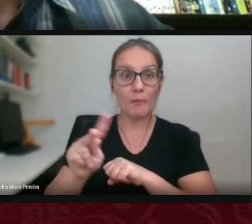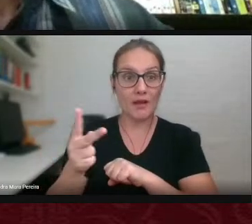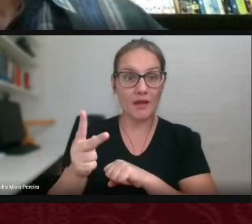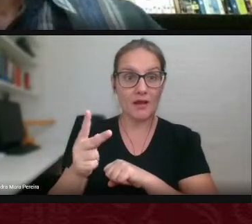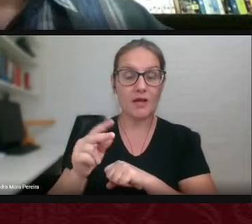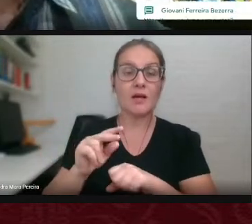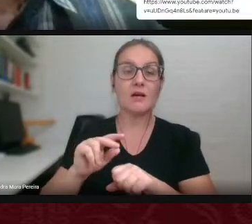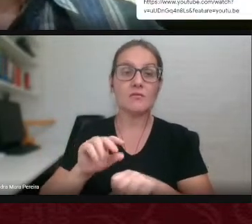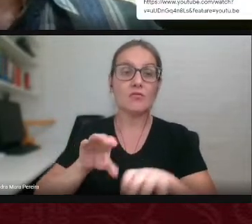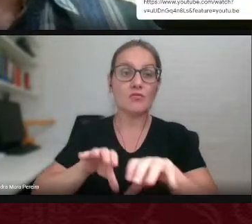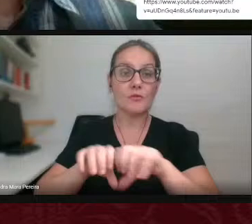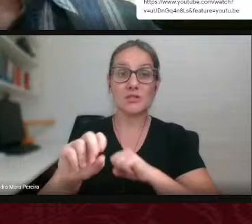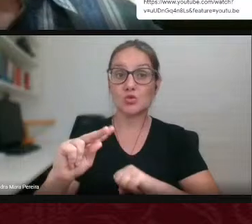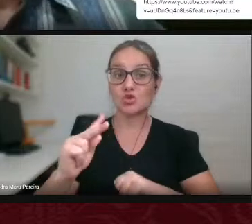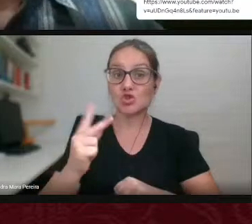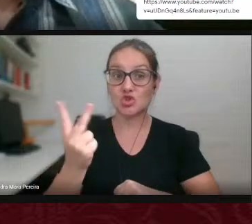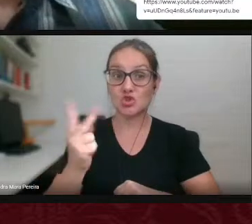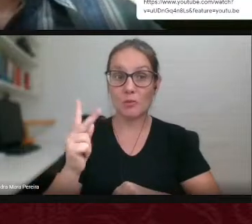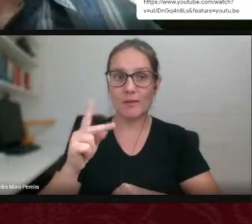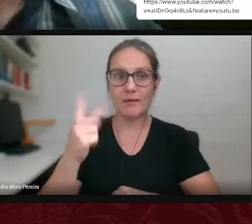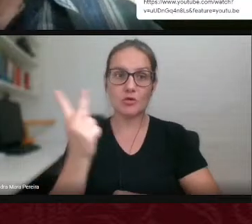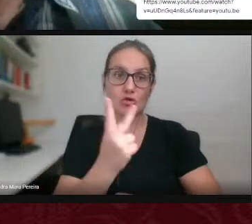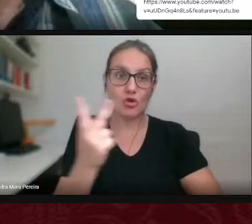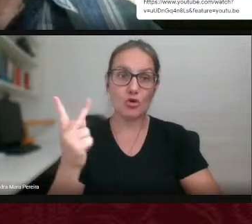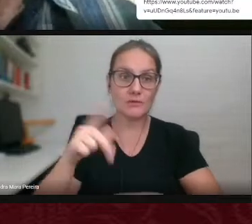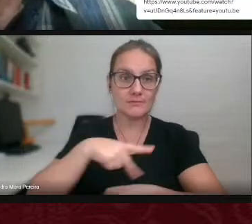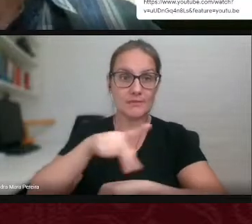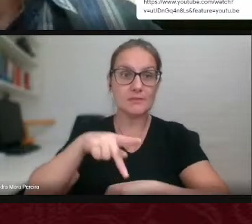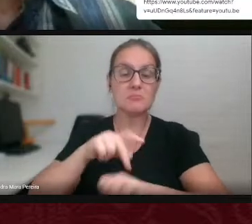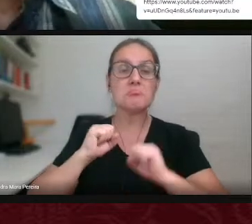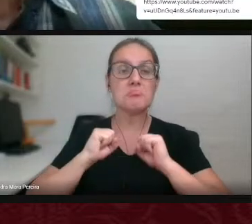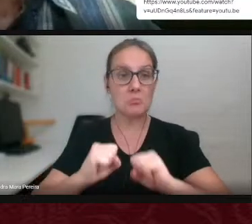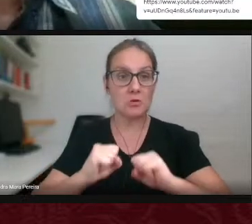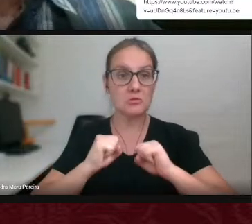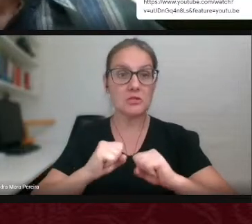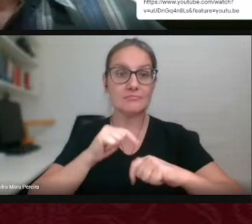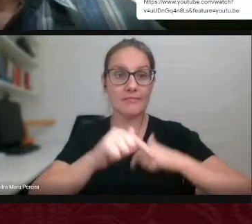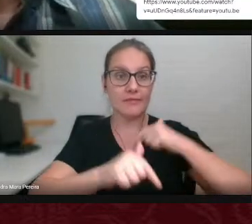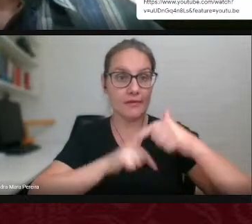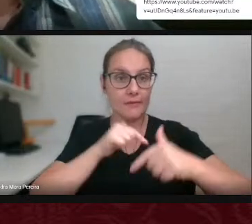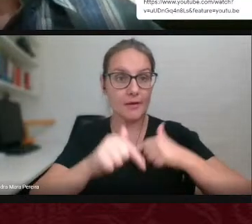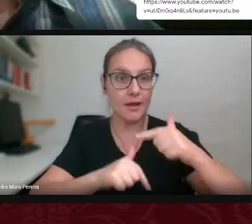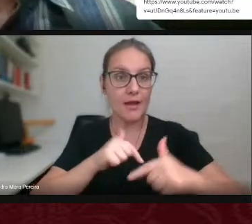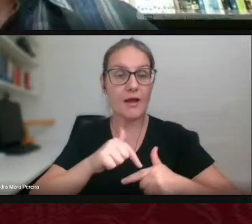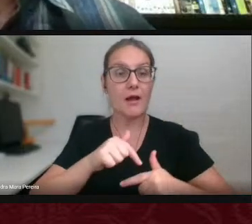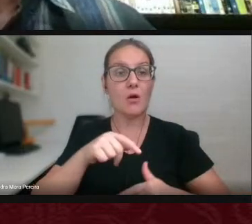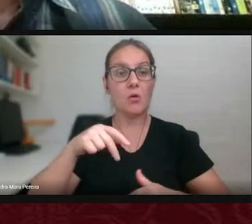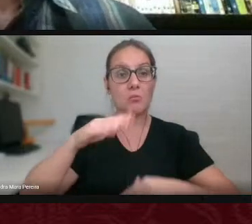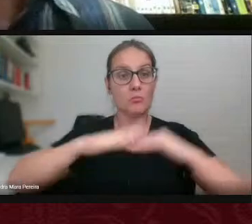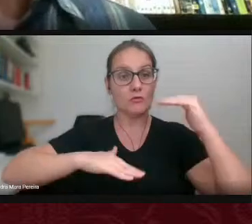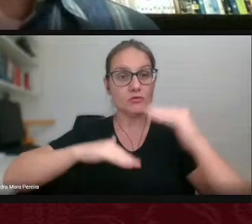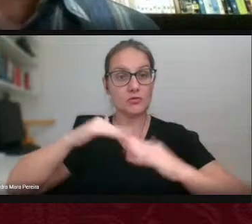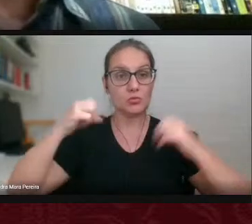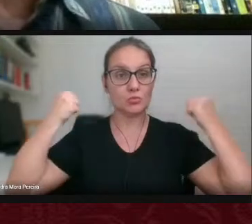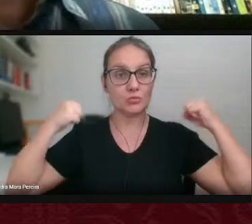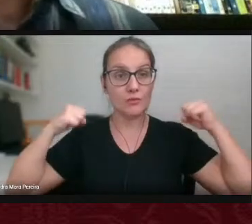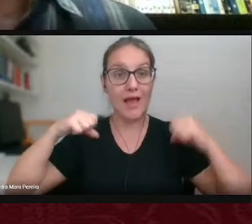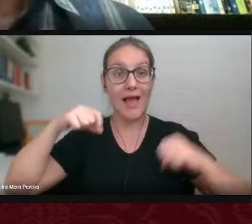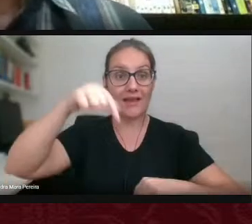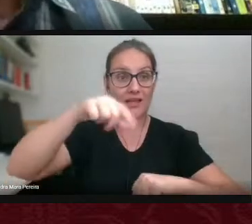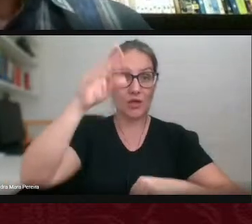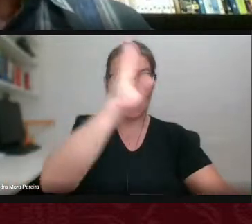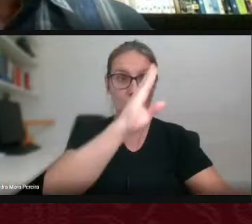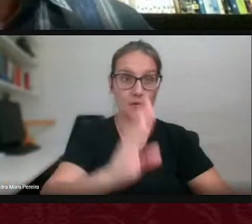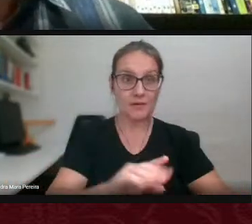Formação dupla de dupla nacionalidade podendo exercer as suas atividades como profissional de educação física tanto no Brasil